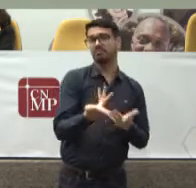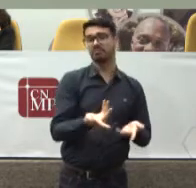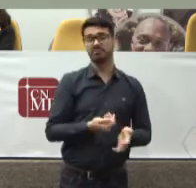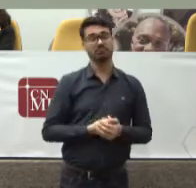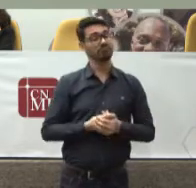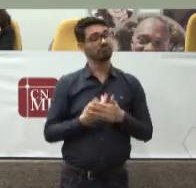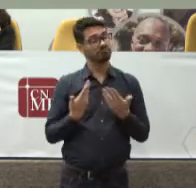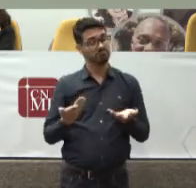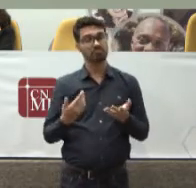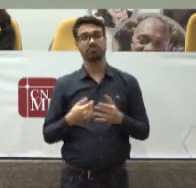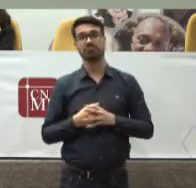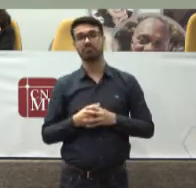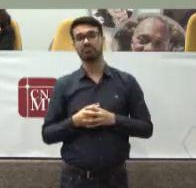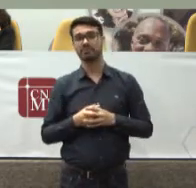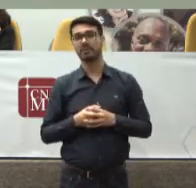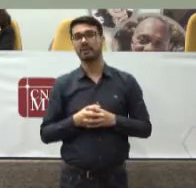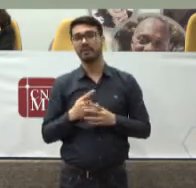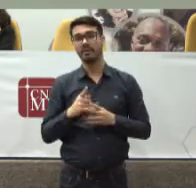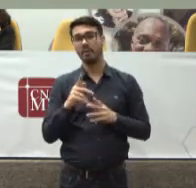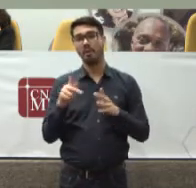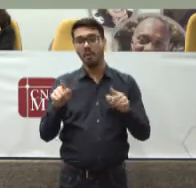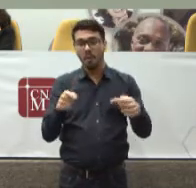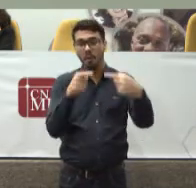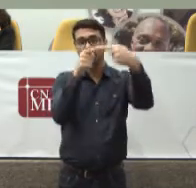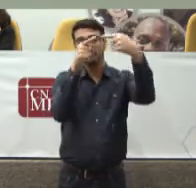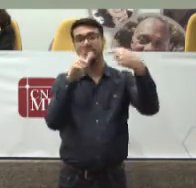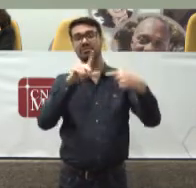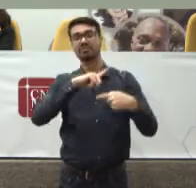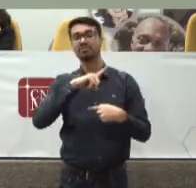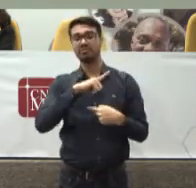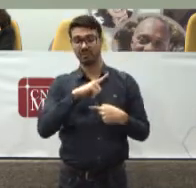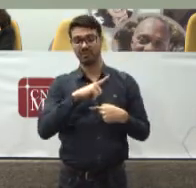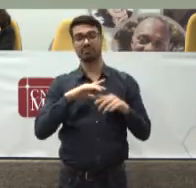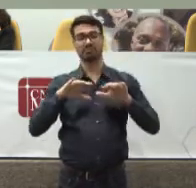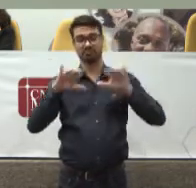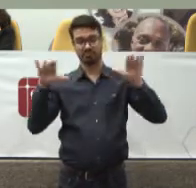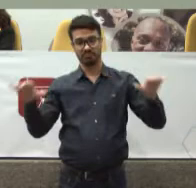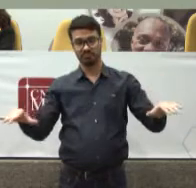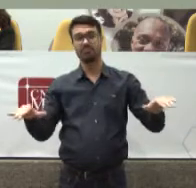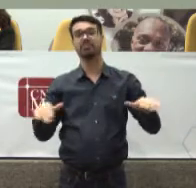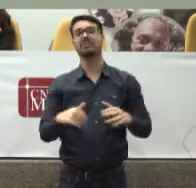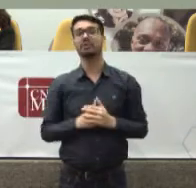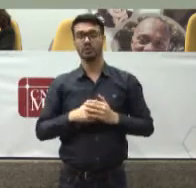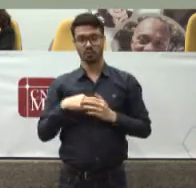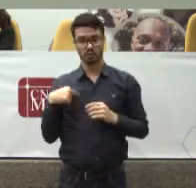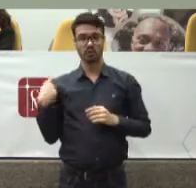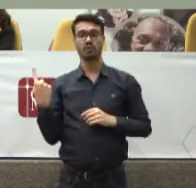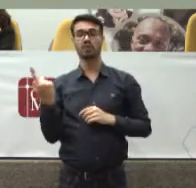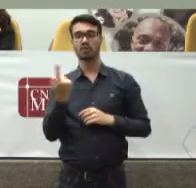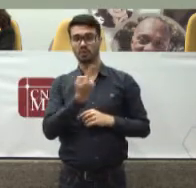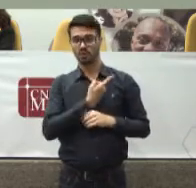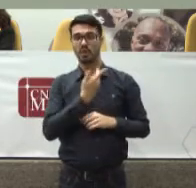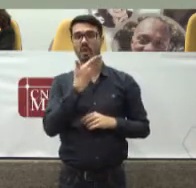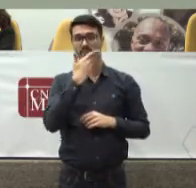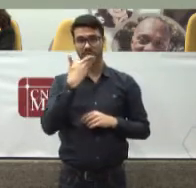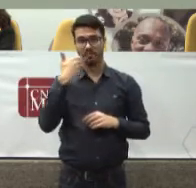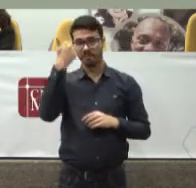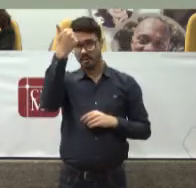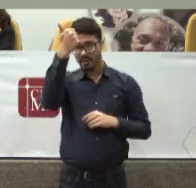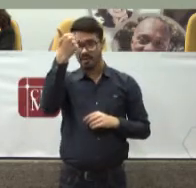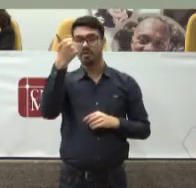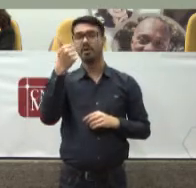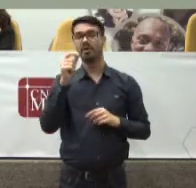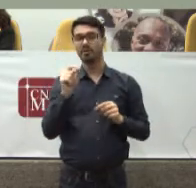delas Propriamente A finalidade De nós existirmos E queremos Cada vez mais Ganhar melhor É que a